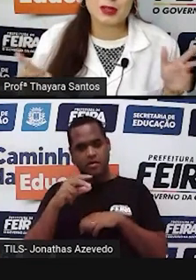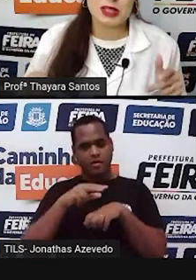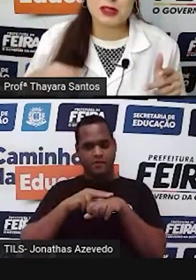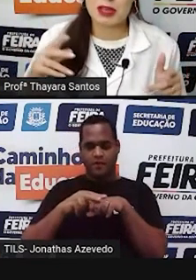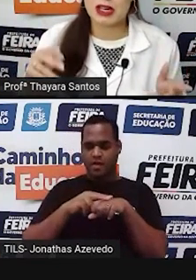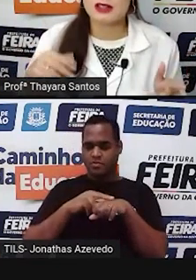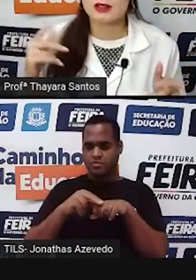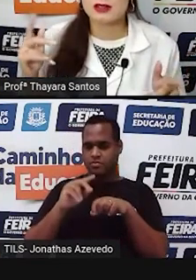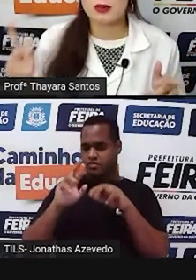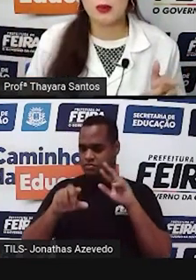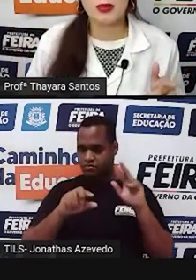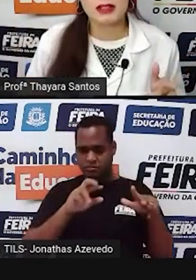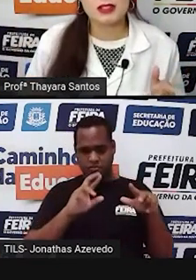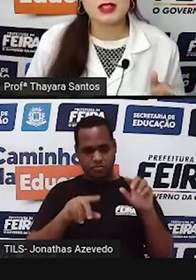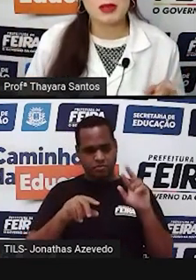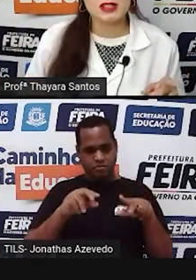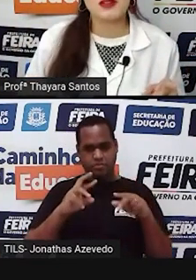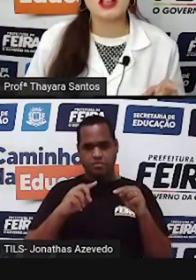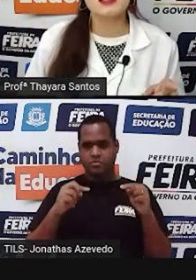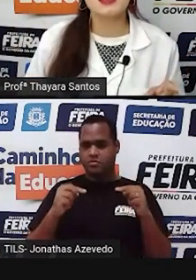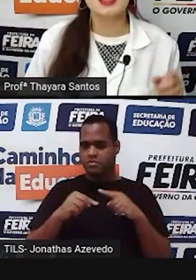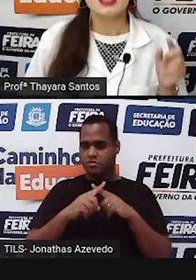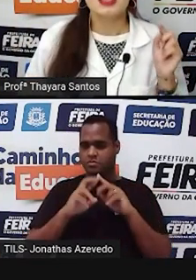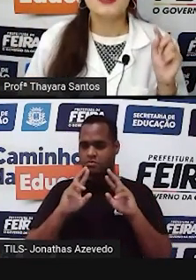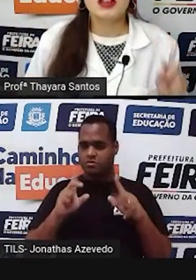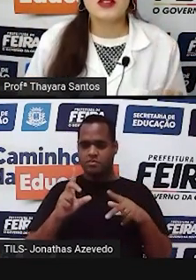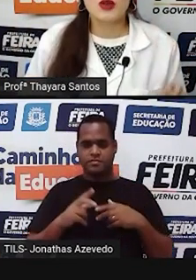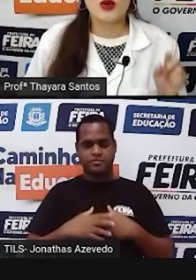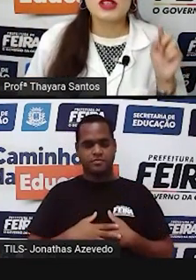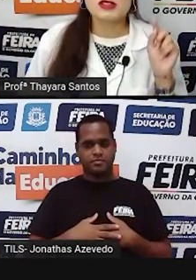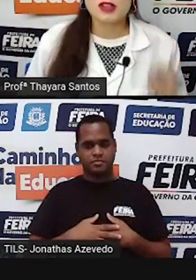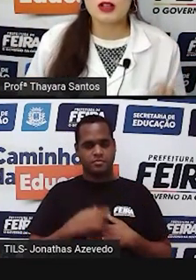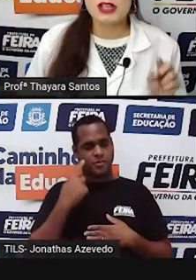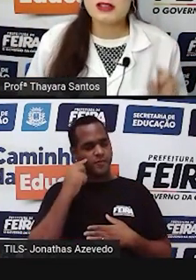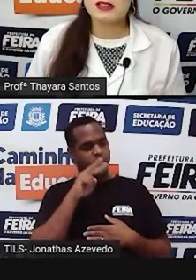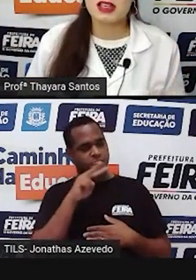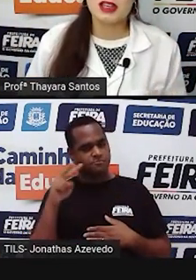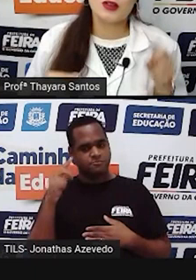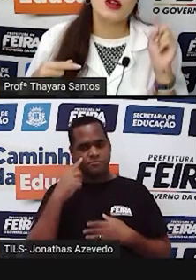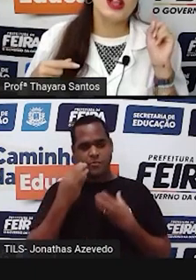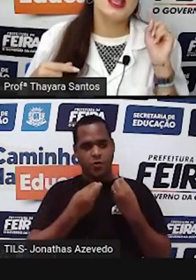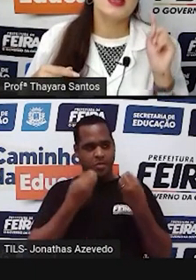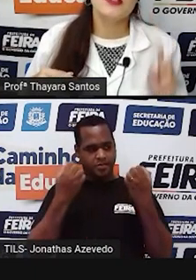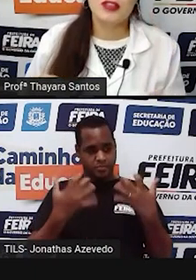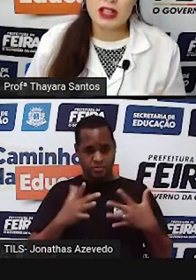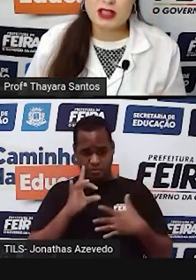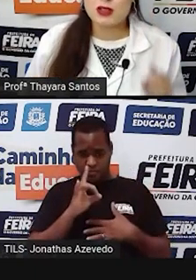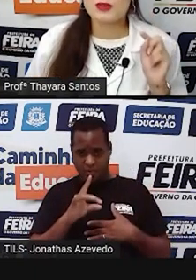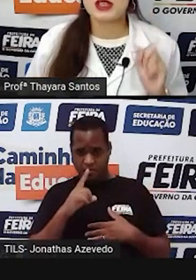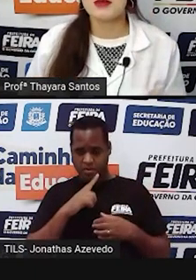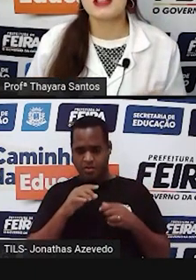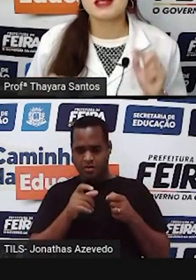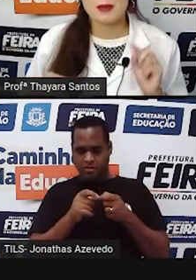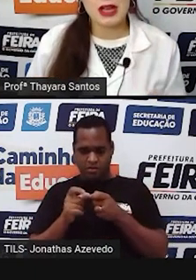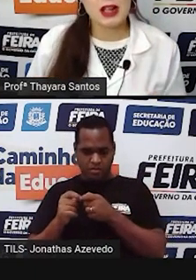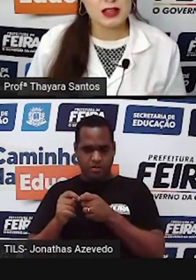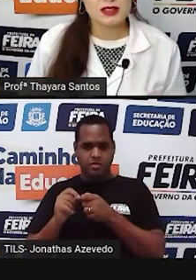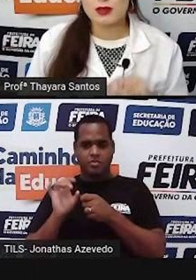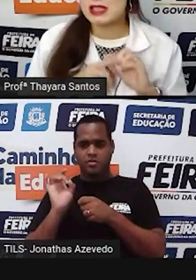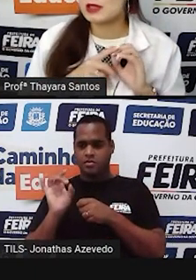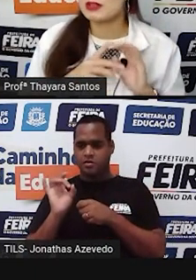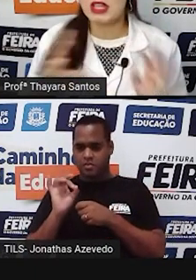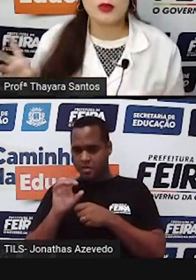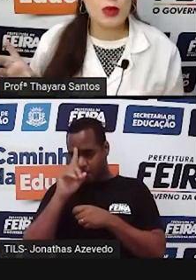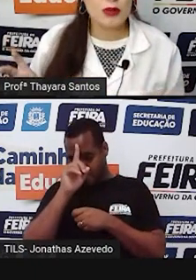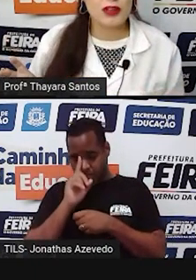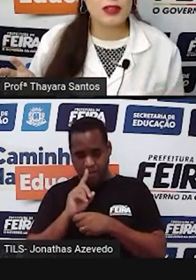Plantas de sementes amarelas com plantas de sementes verdes. E verificou que só nasceram ervilhas com sementes amarelas.